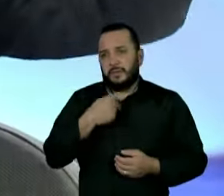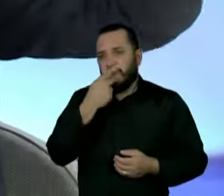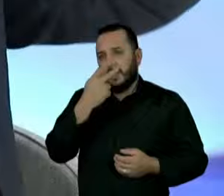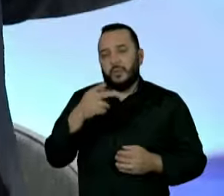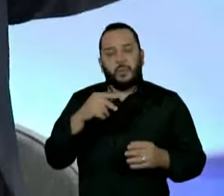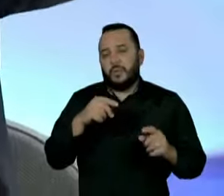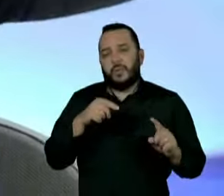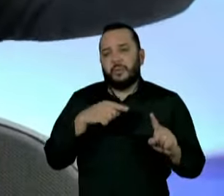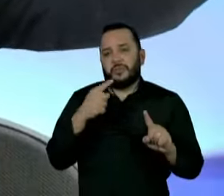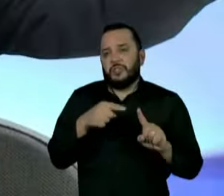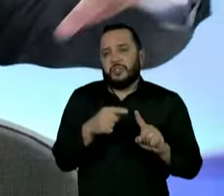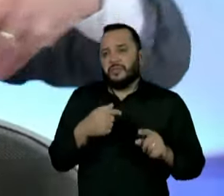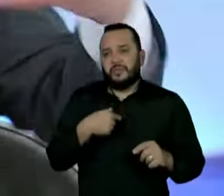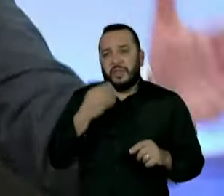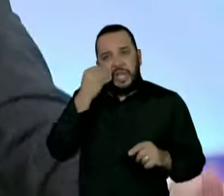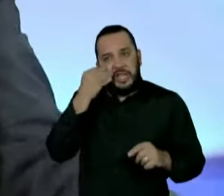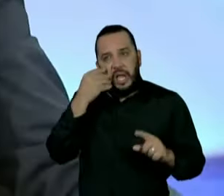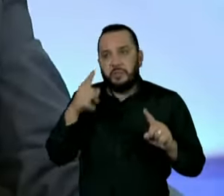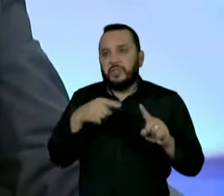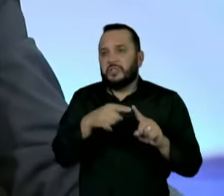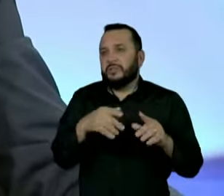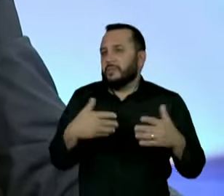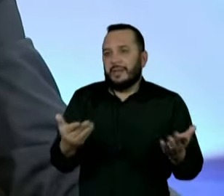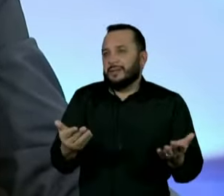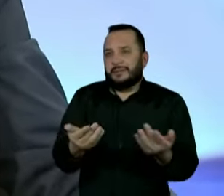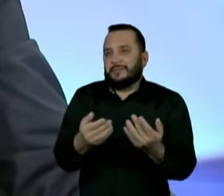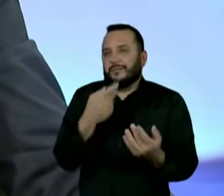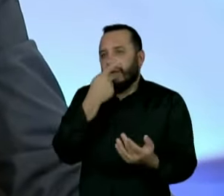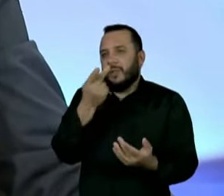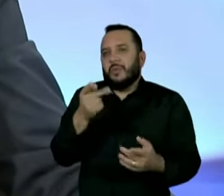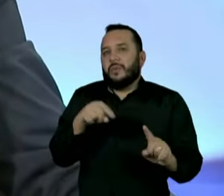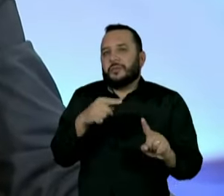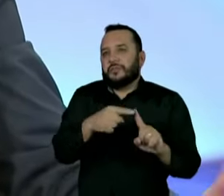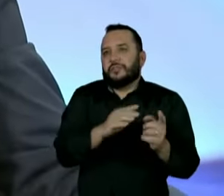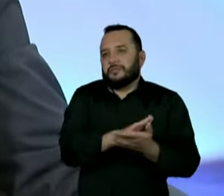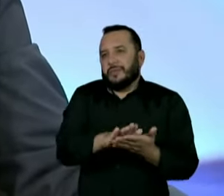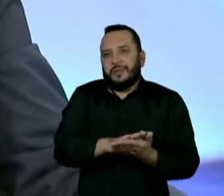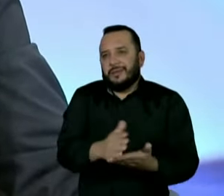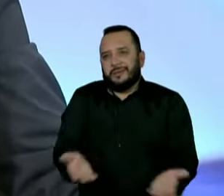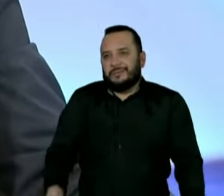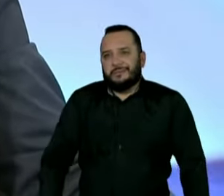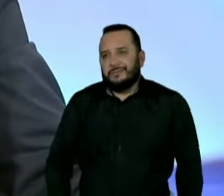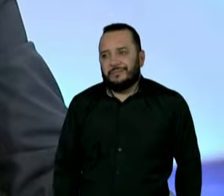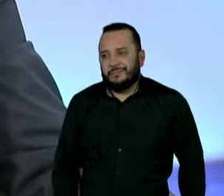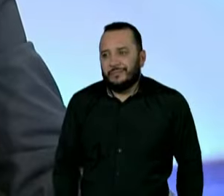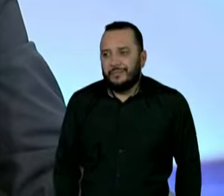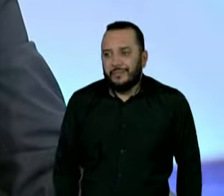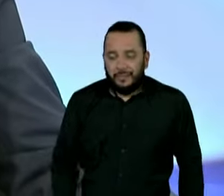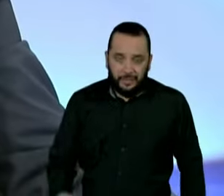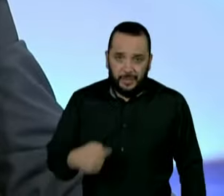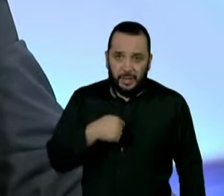vou atingir, vou tentar uma meta para atingir, enfim. Eu tive oportunidades na minha vida, na escolha de um